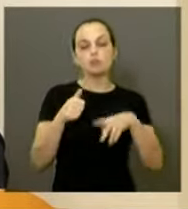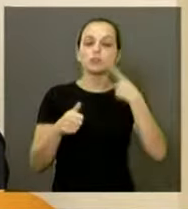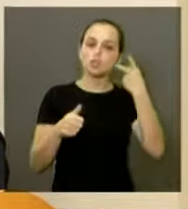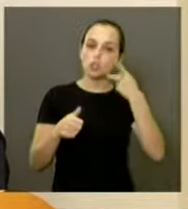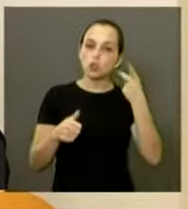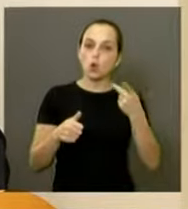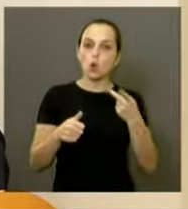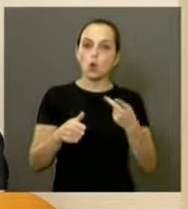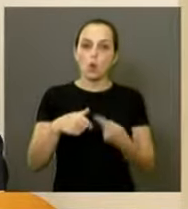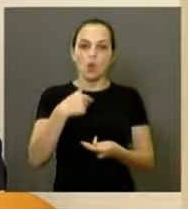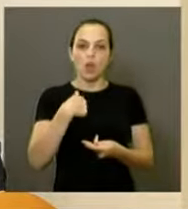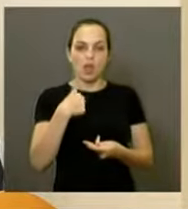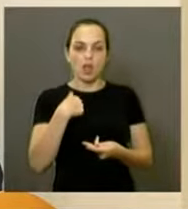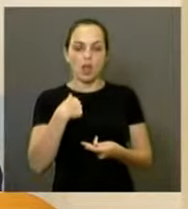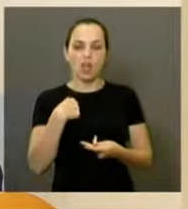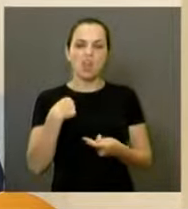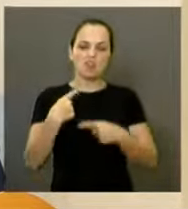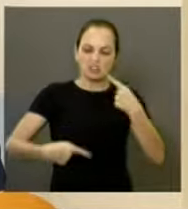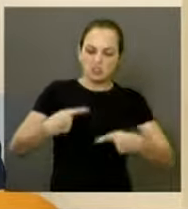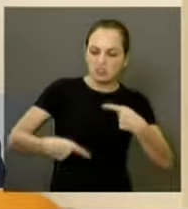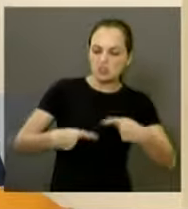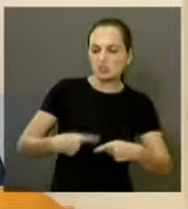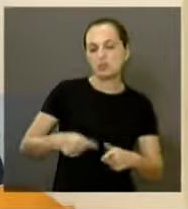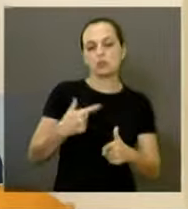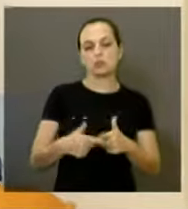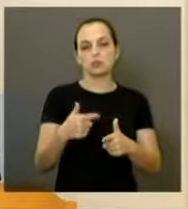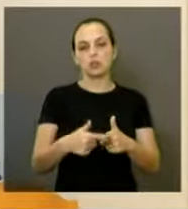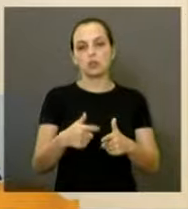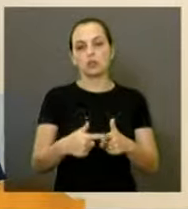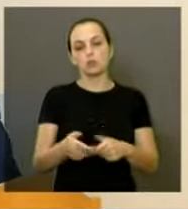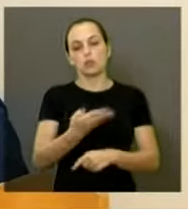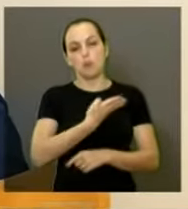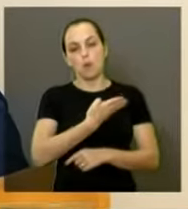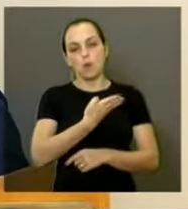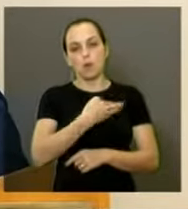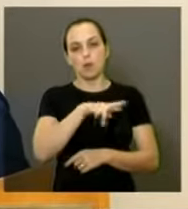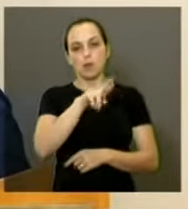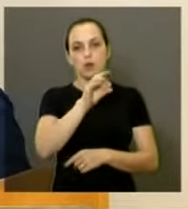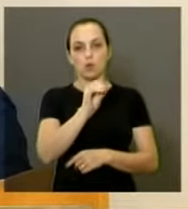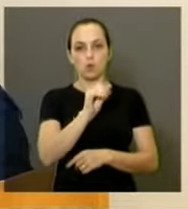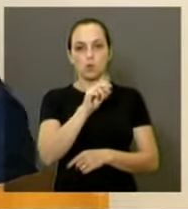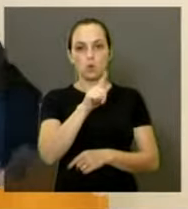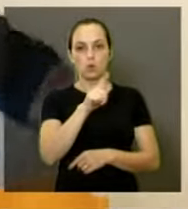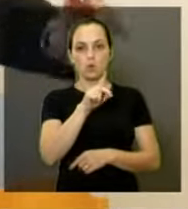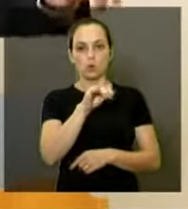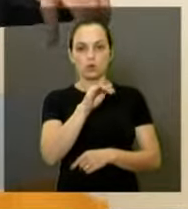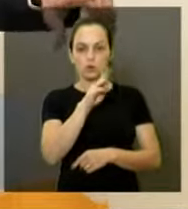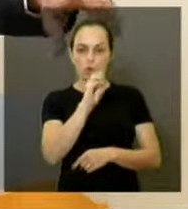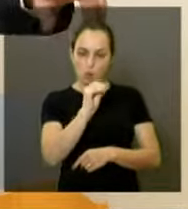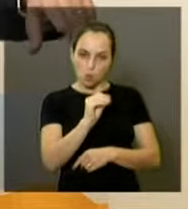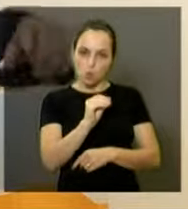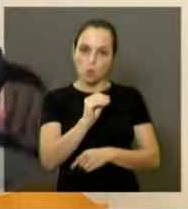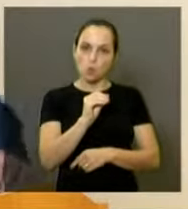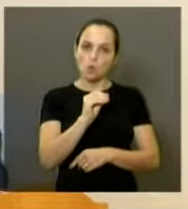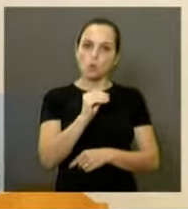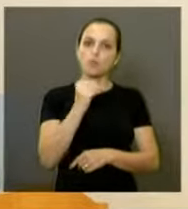não vou polemizar nesse assunto que o meu colega Rodrigo Bochechinha acabou de levantar aqui,